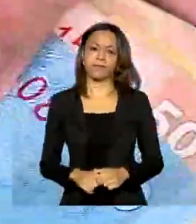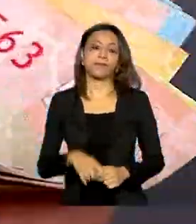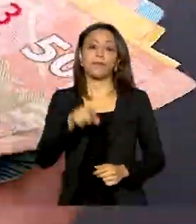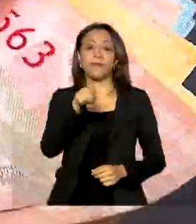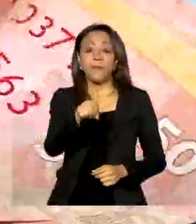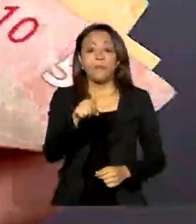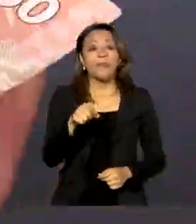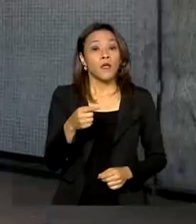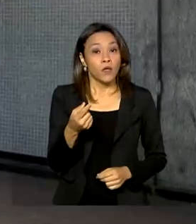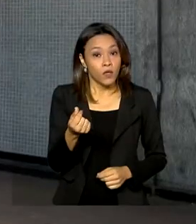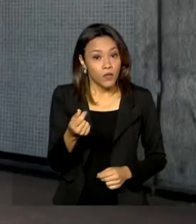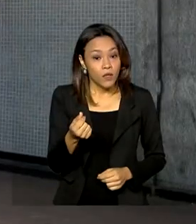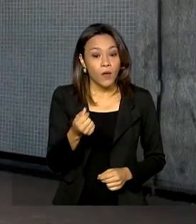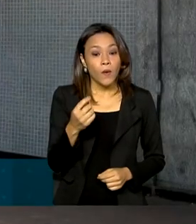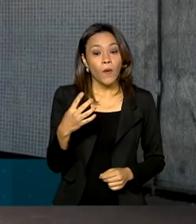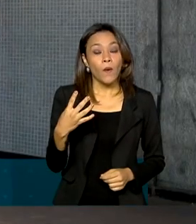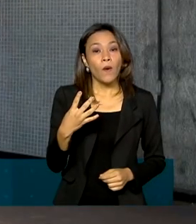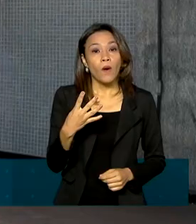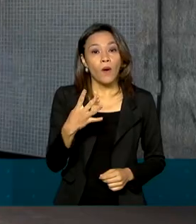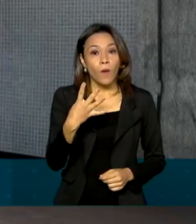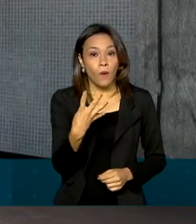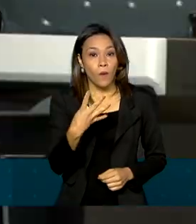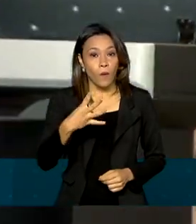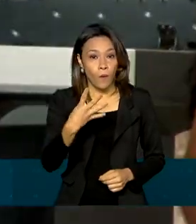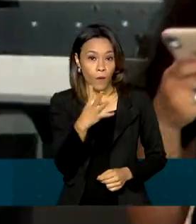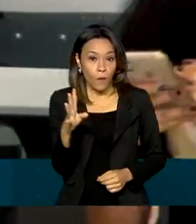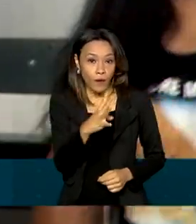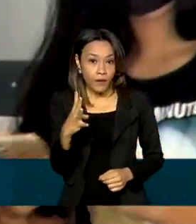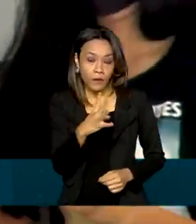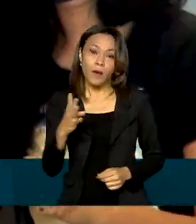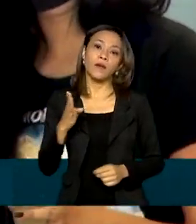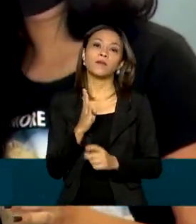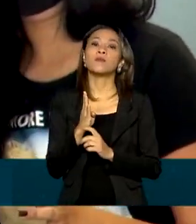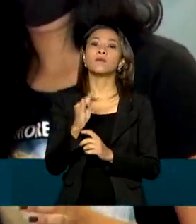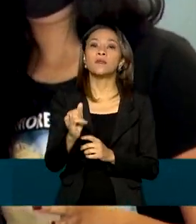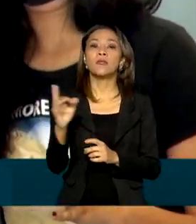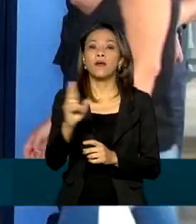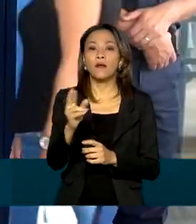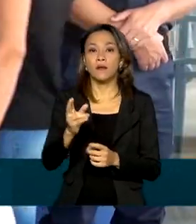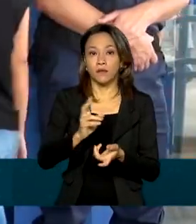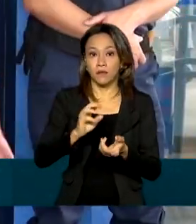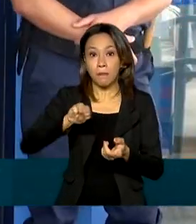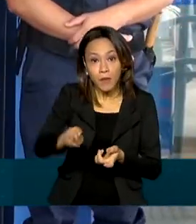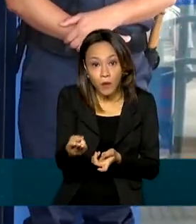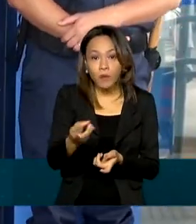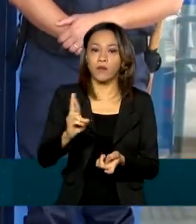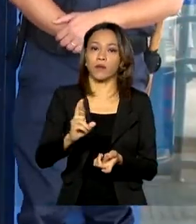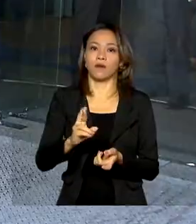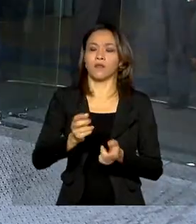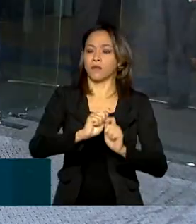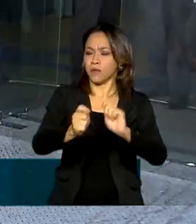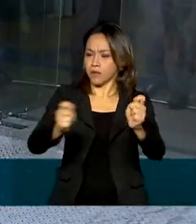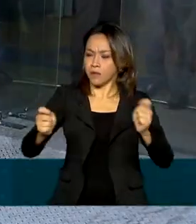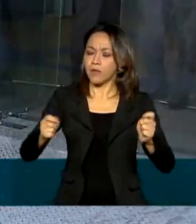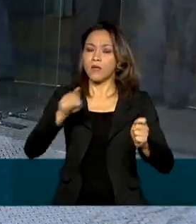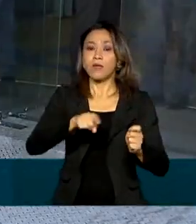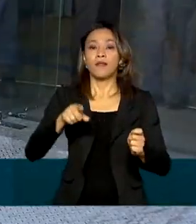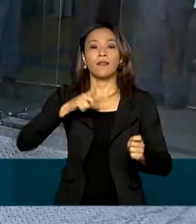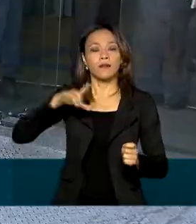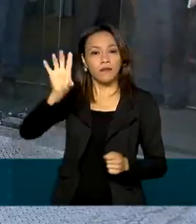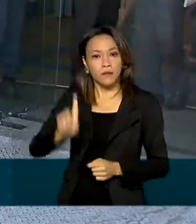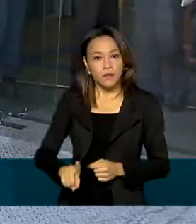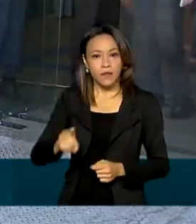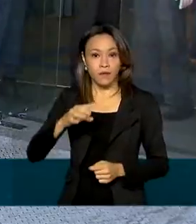investimento é de 44 bilhões de reais. Tem direito ao auxílio emergencial famílias com renda